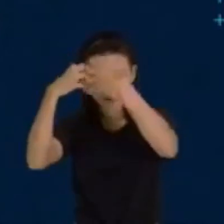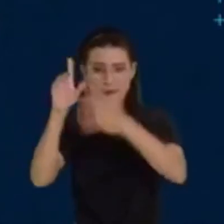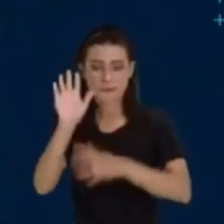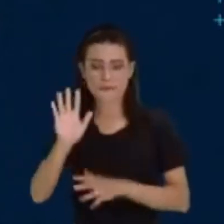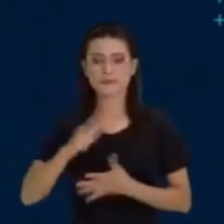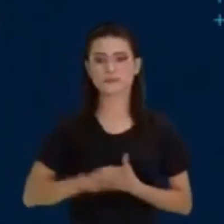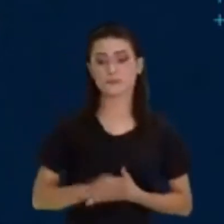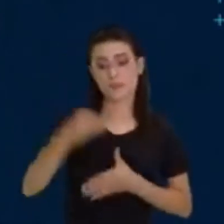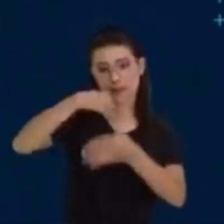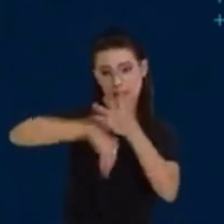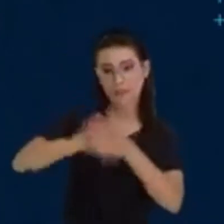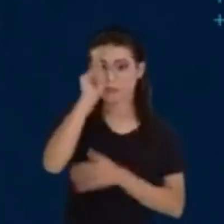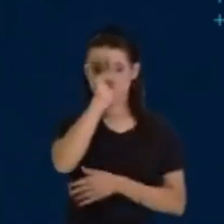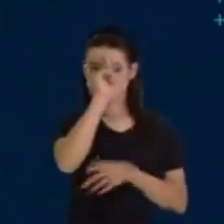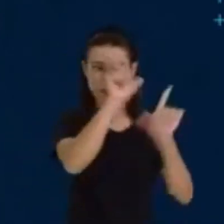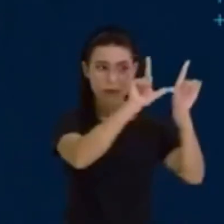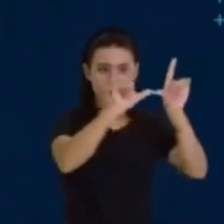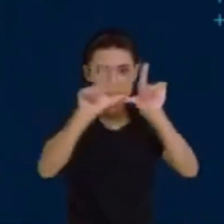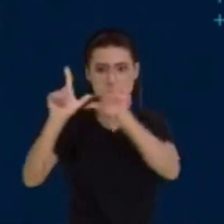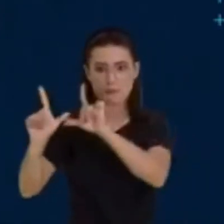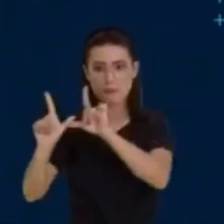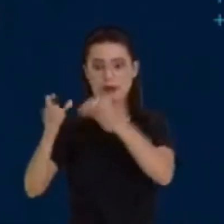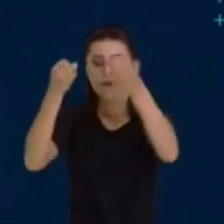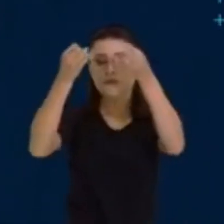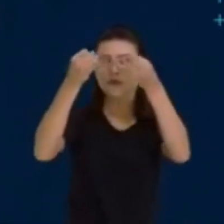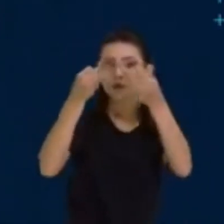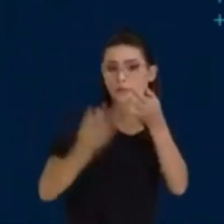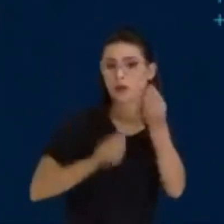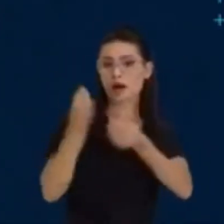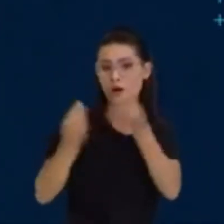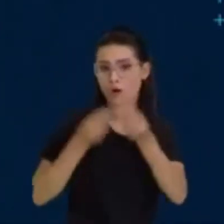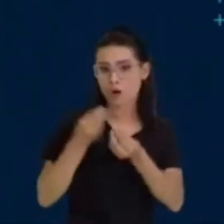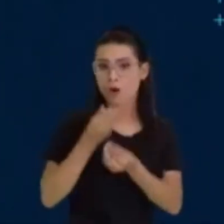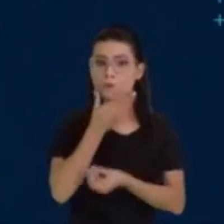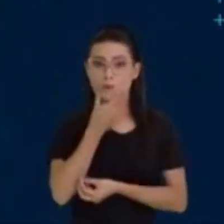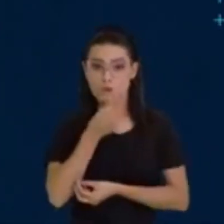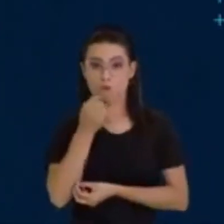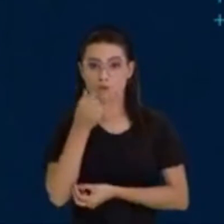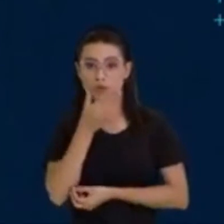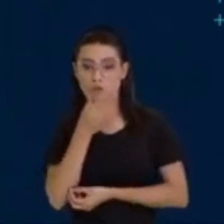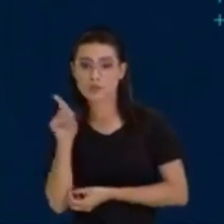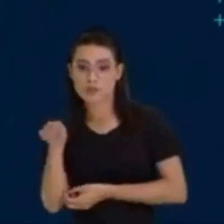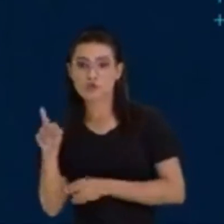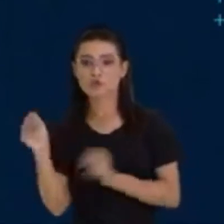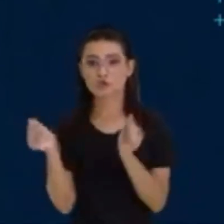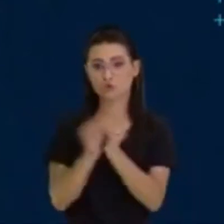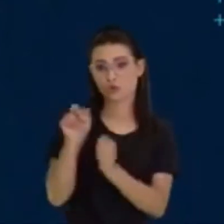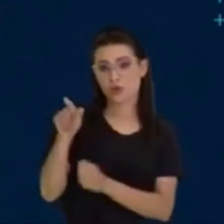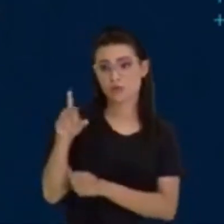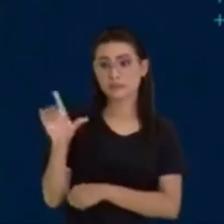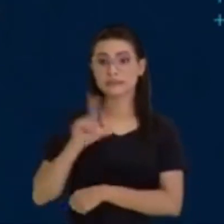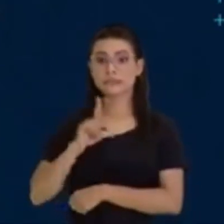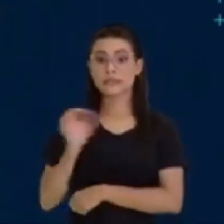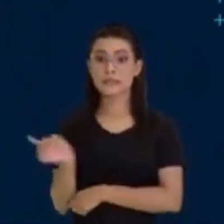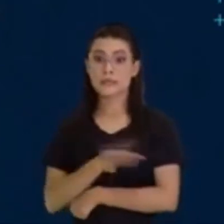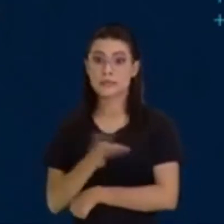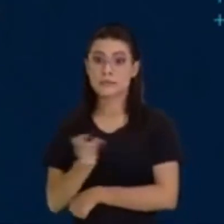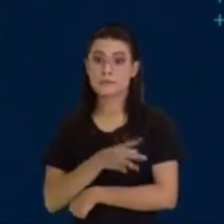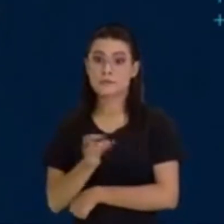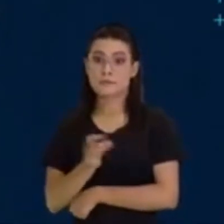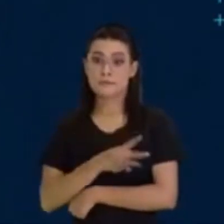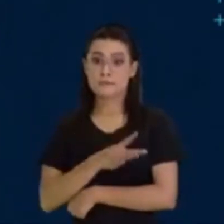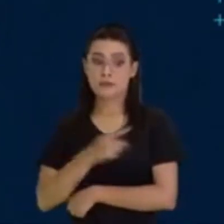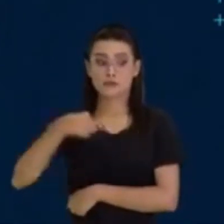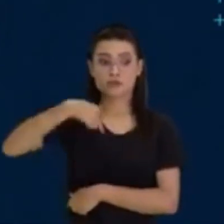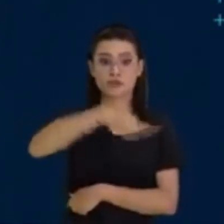falar sobre o quê? Ela vai falar sobre o medo de Açaí e sua irmã neguinha de irem a centina à noite.